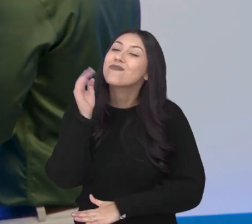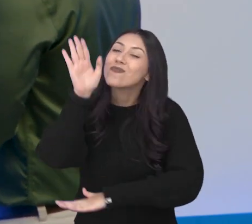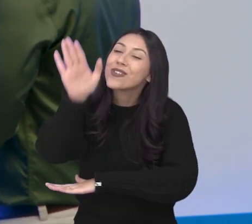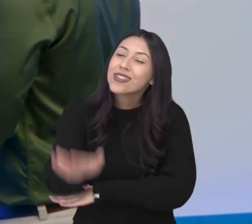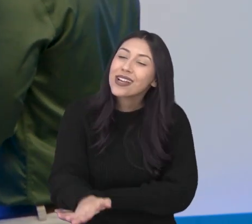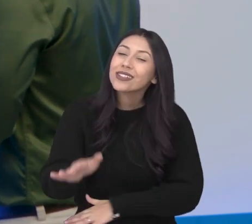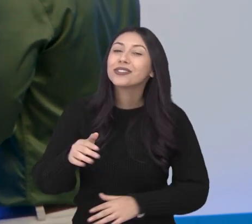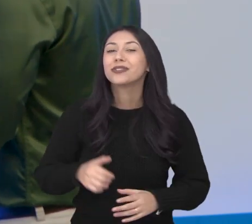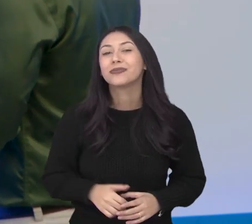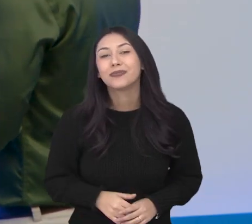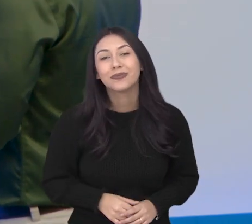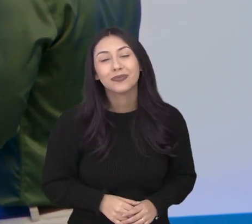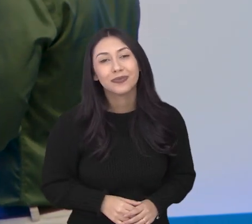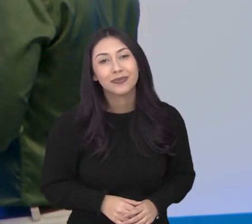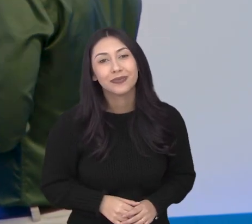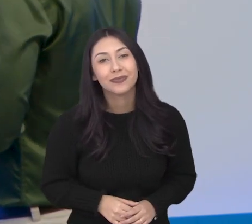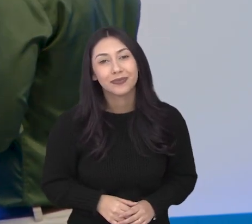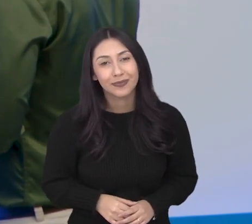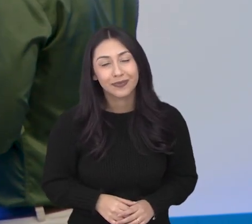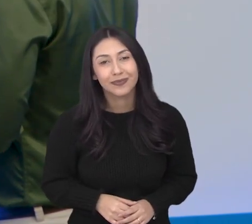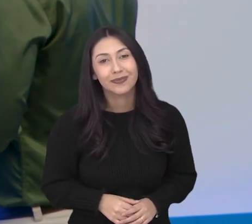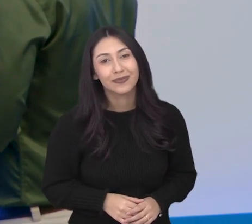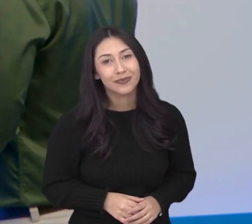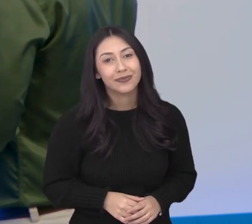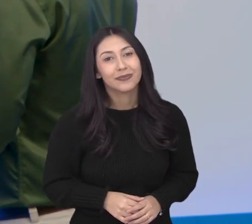orientações. Não é isso, Marvin? Boa tarde para você.